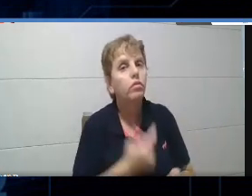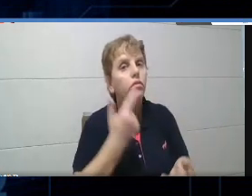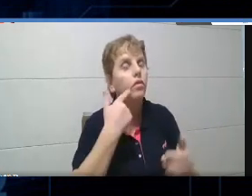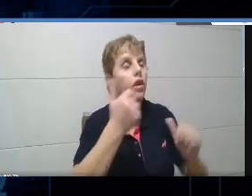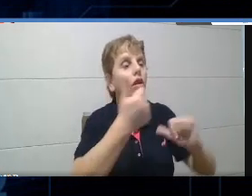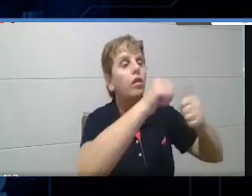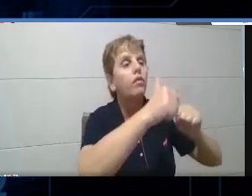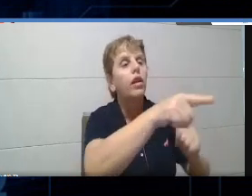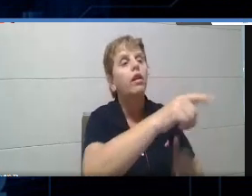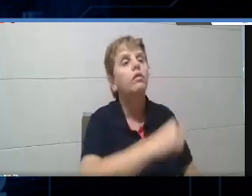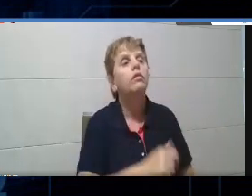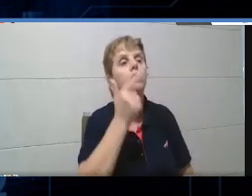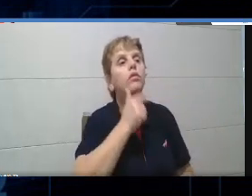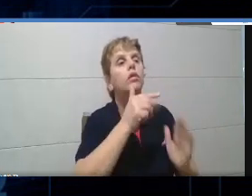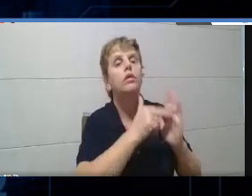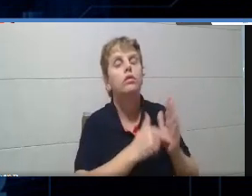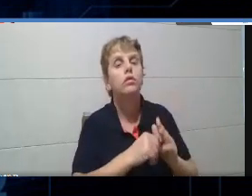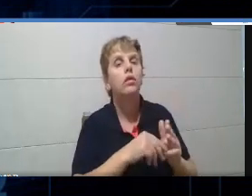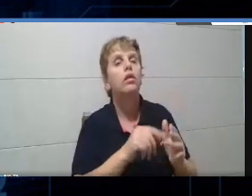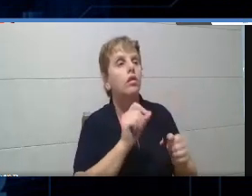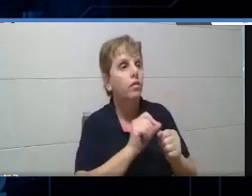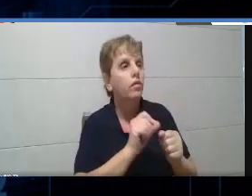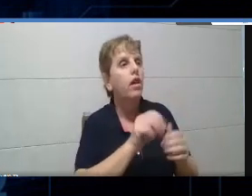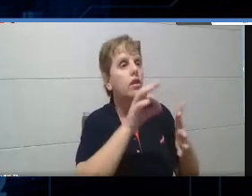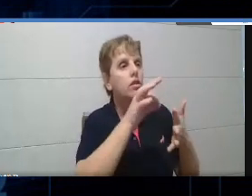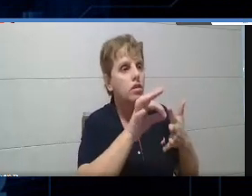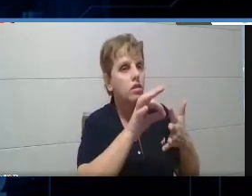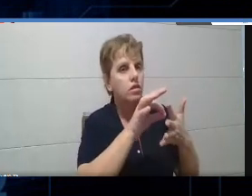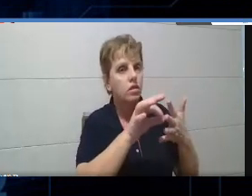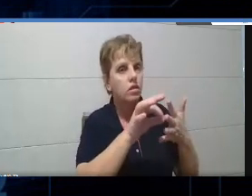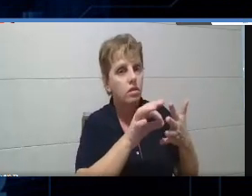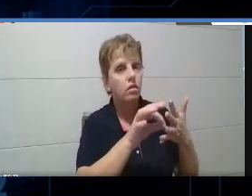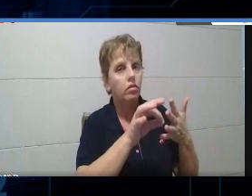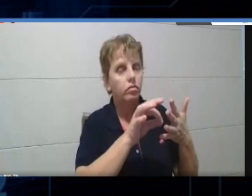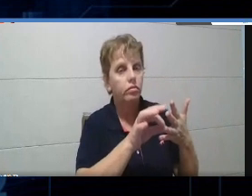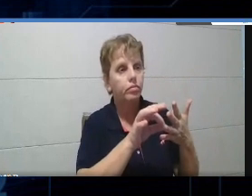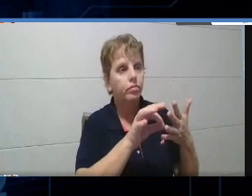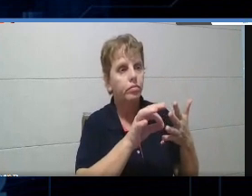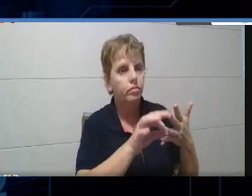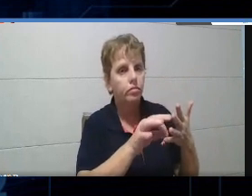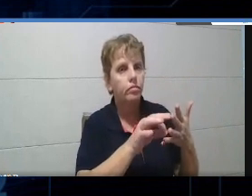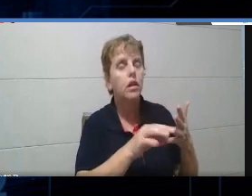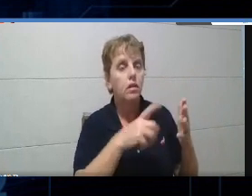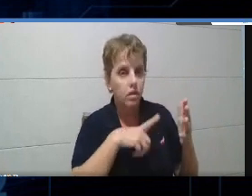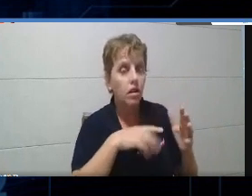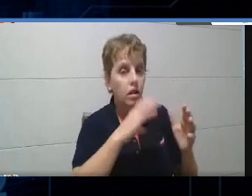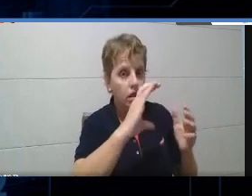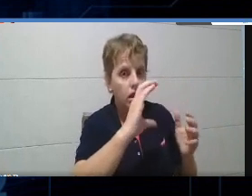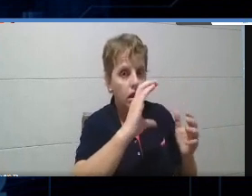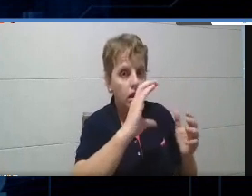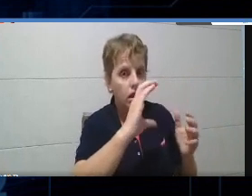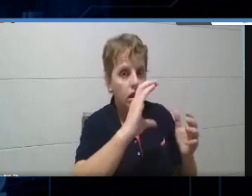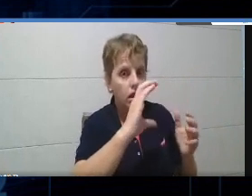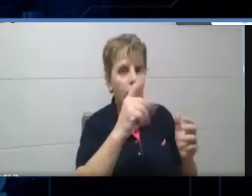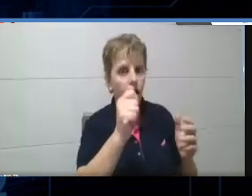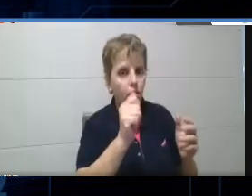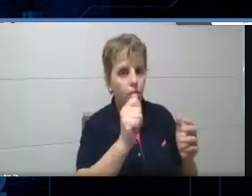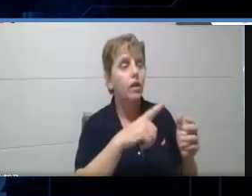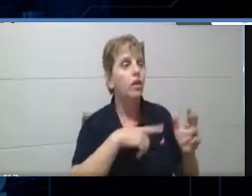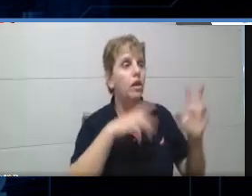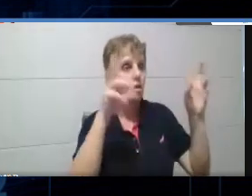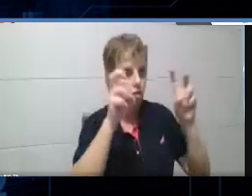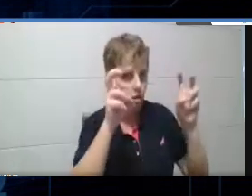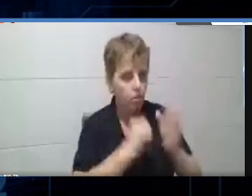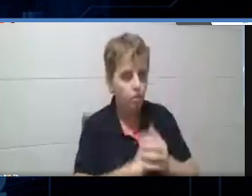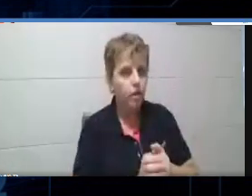saber é você, você fez, aí eles vão conversando, você tem uma capa, tem um título criativo, ele é óbvio, então você ganhou